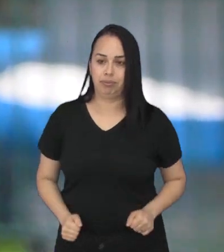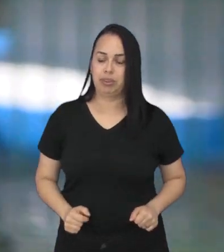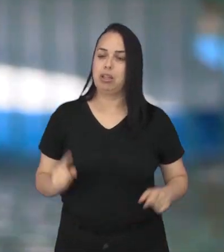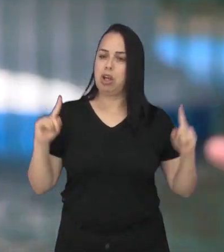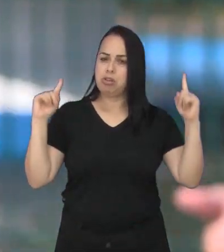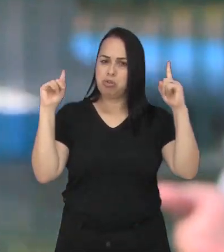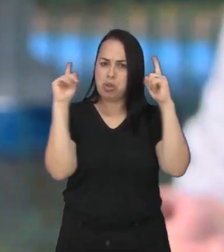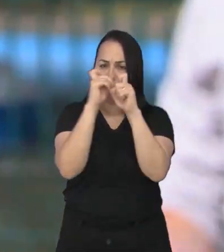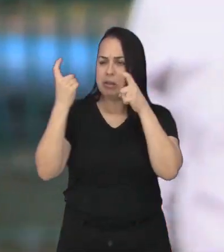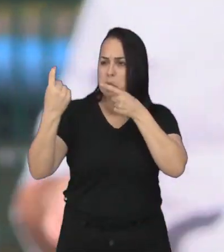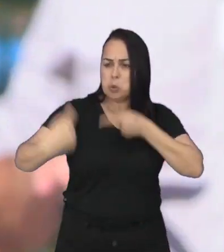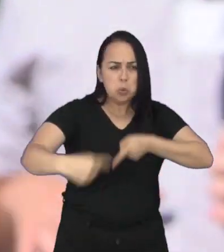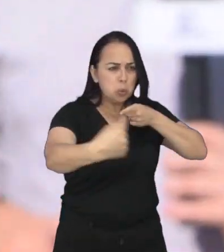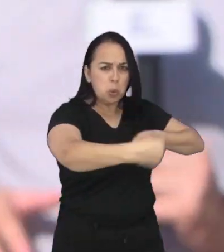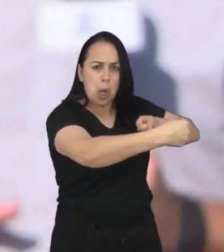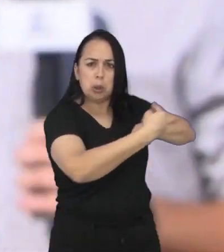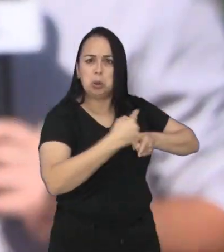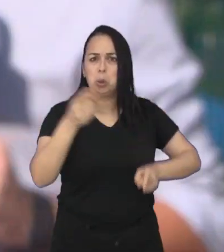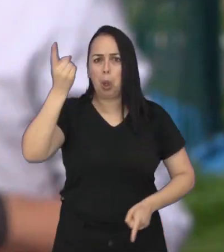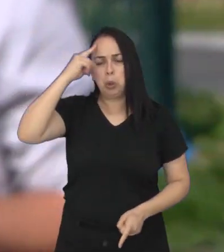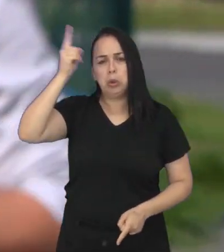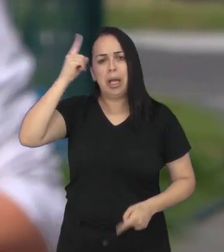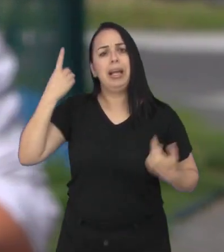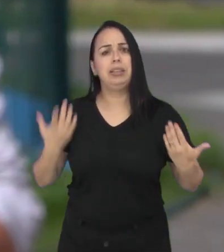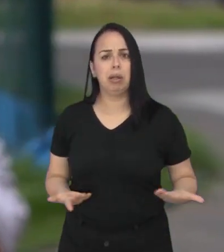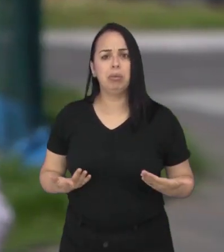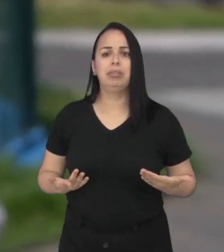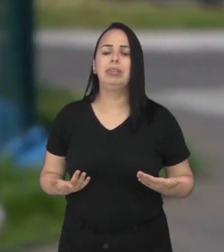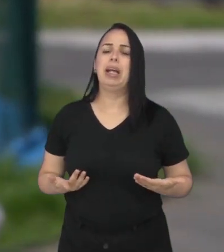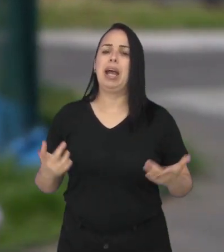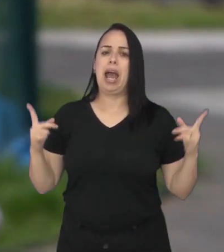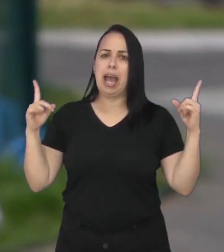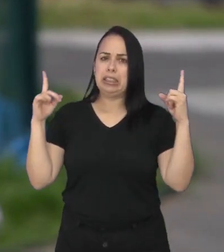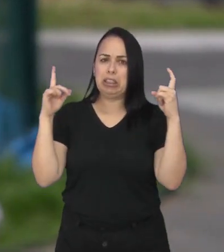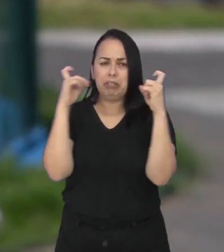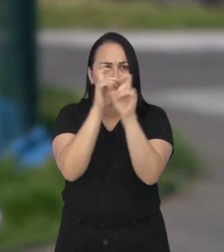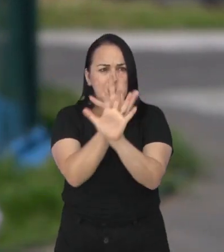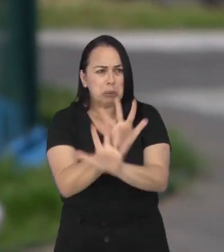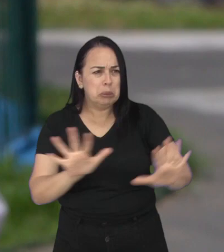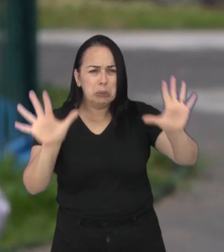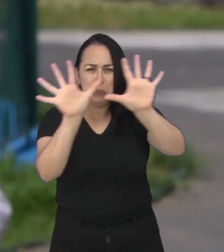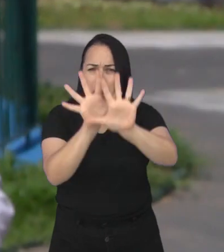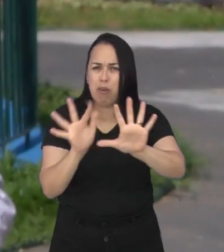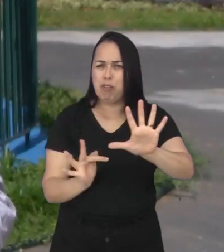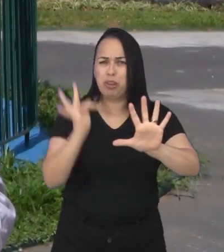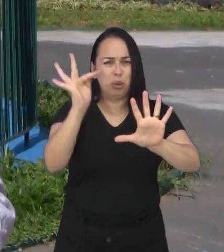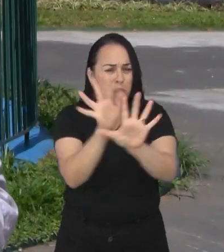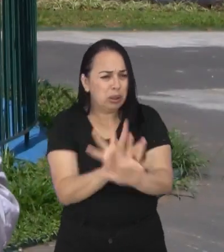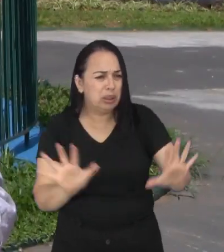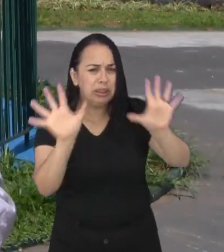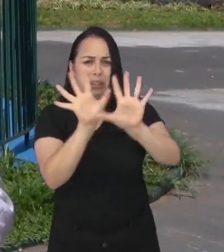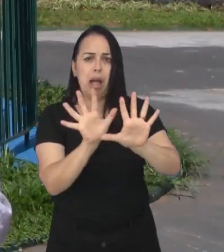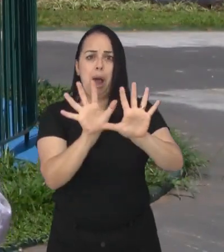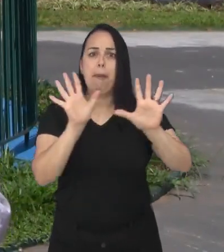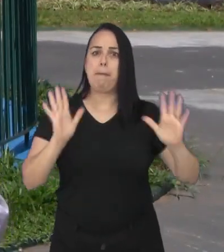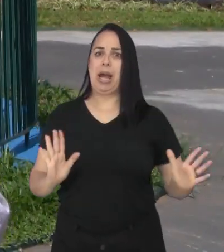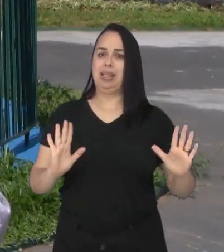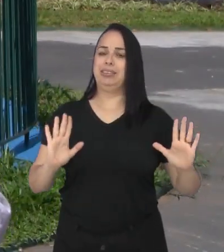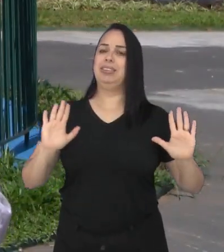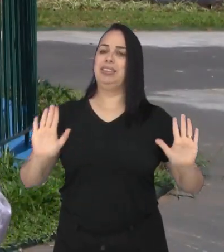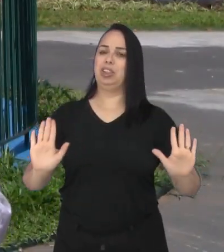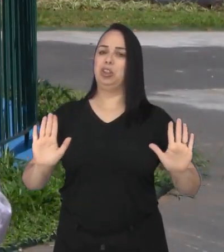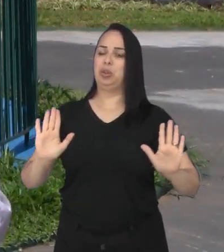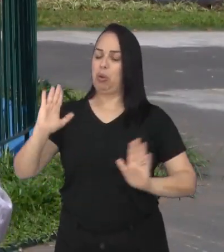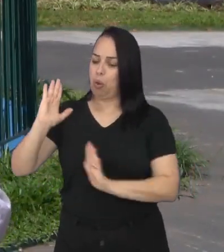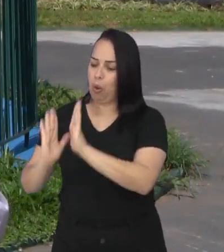Diante das dificuldades e dos desafios encontrados pelo caminho, muitas vezes fica difícil enxergar o futuro. É que nessa época do